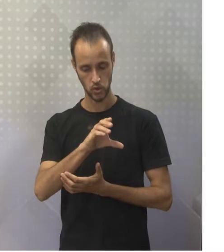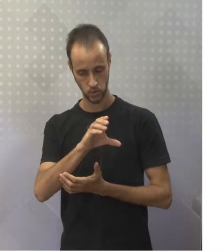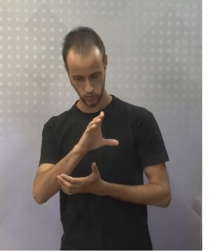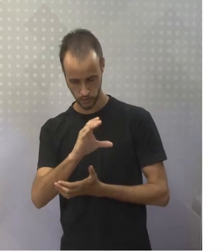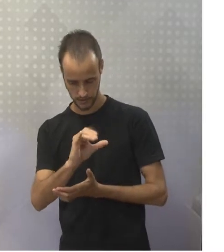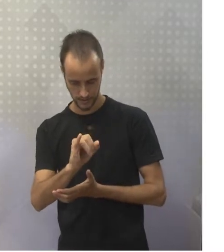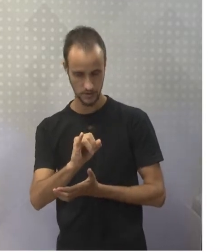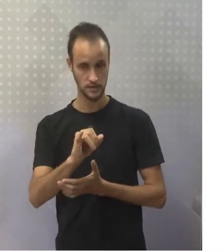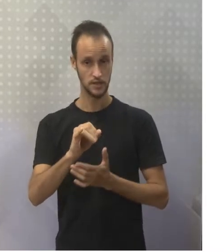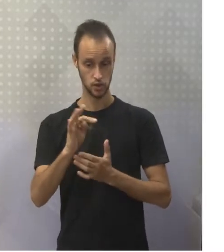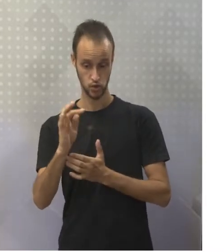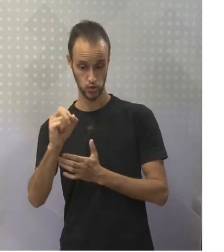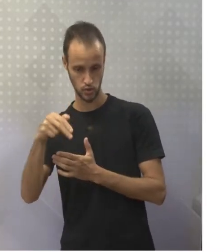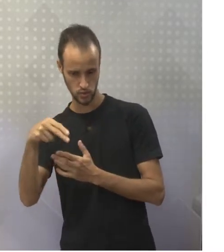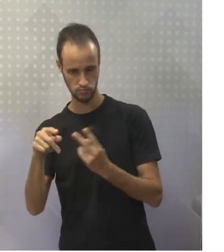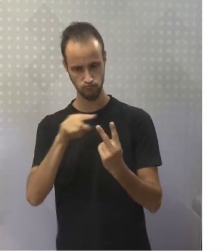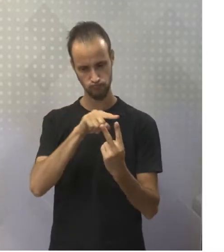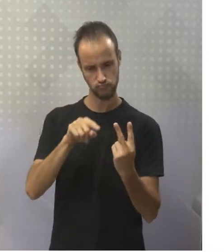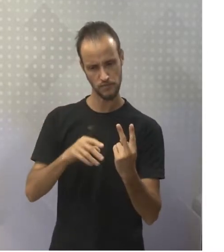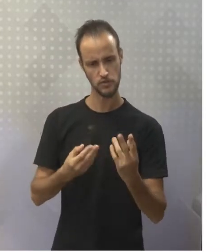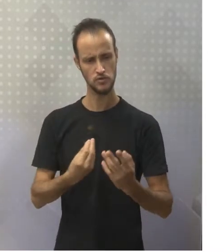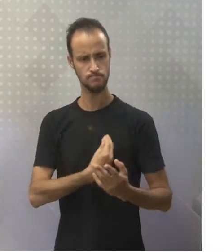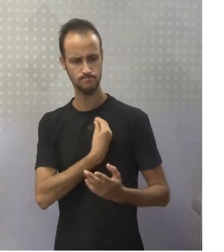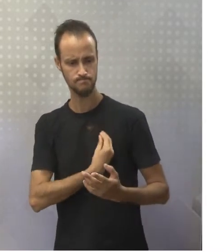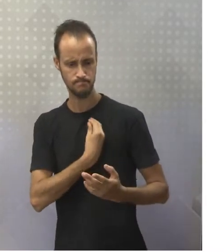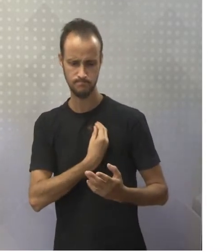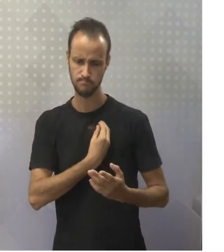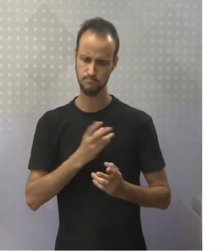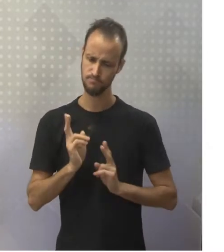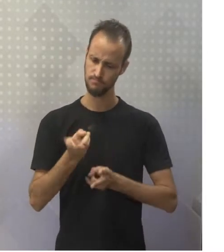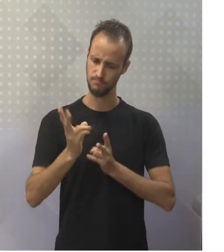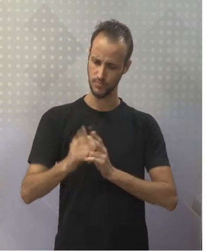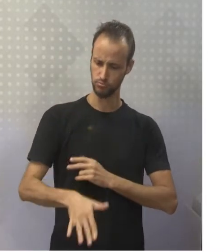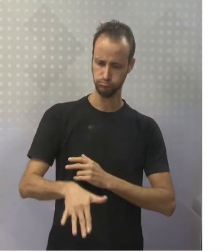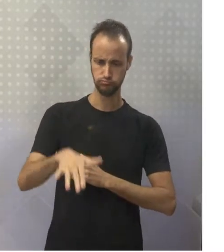em Berlim todas as suas vidas, né?